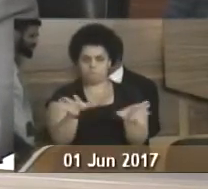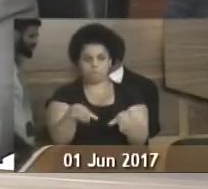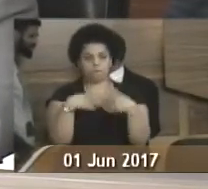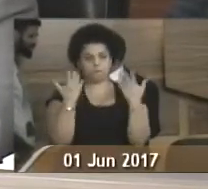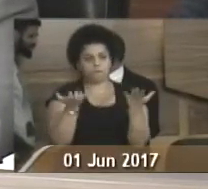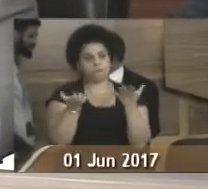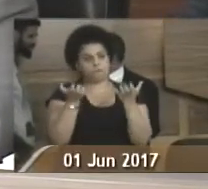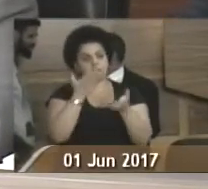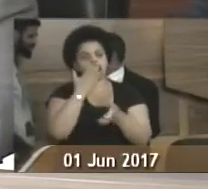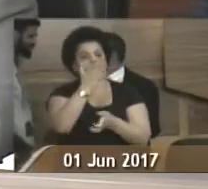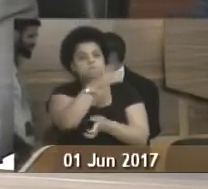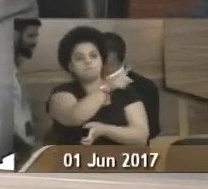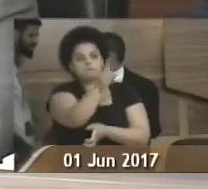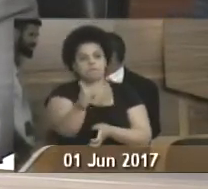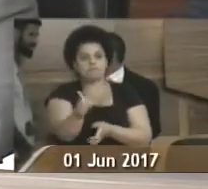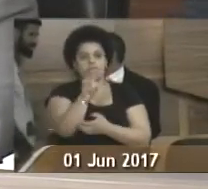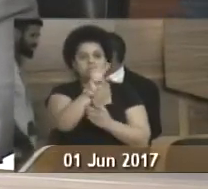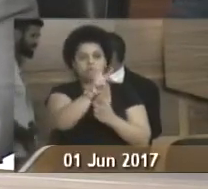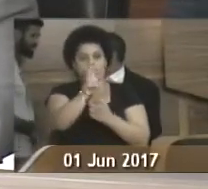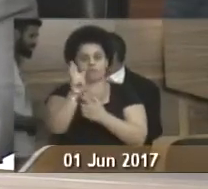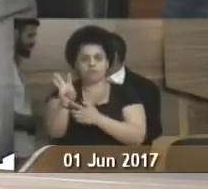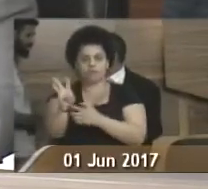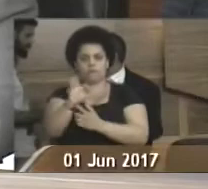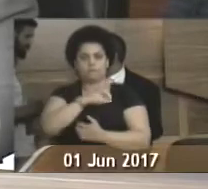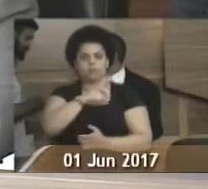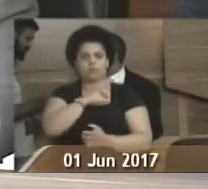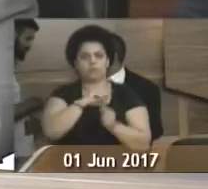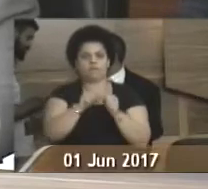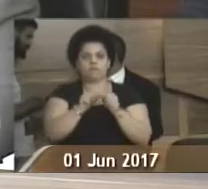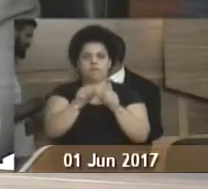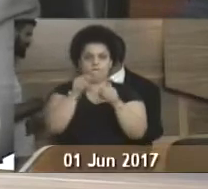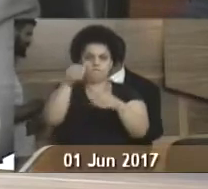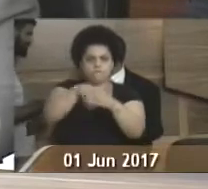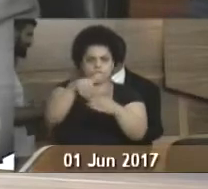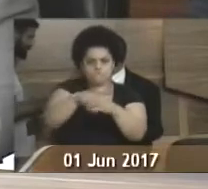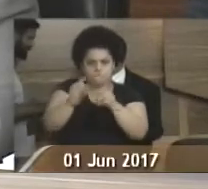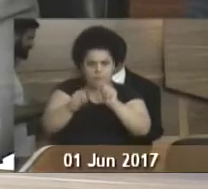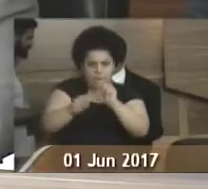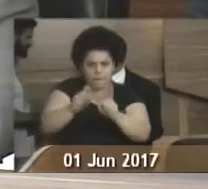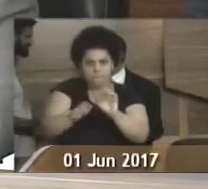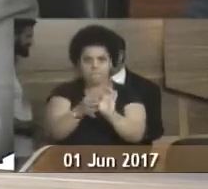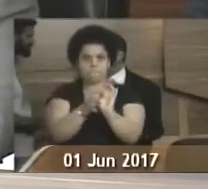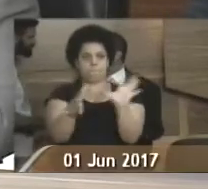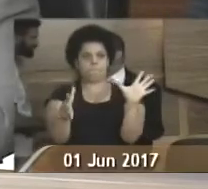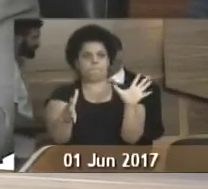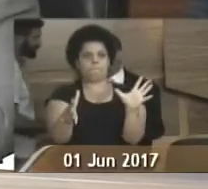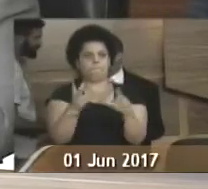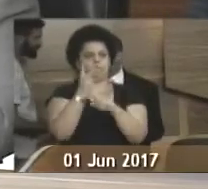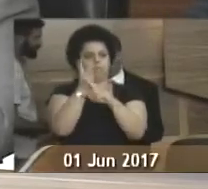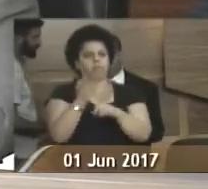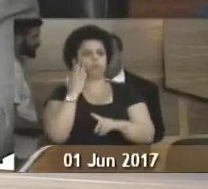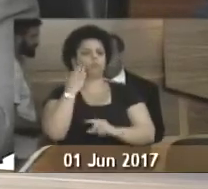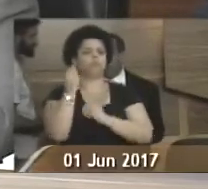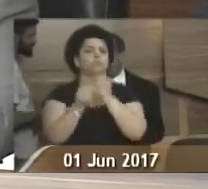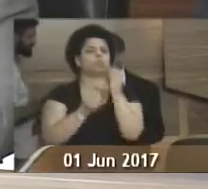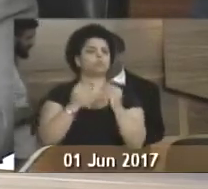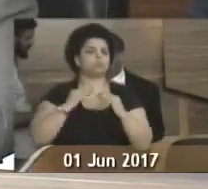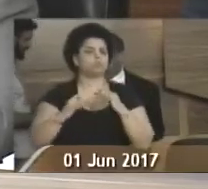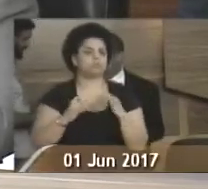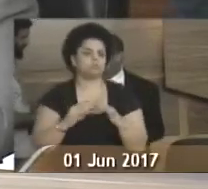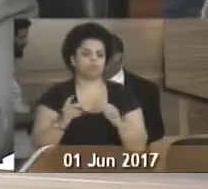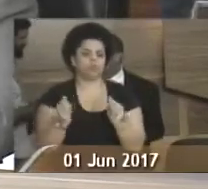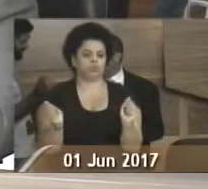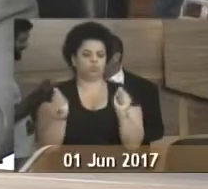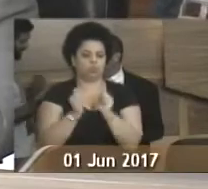Então, eu peço para vocês que entrem no site da Polícia Federal e cada um de nós podemos fazer a nossa parte, procurando saber sobre o movimento, fazendo